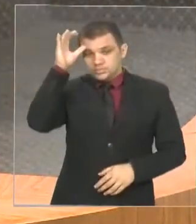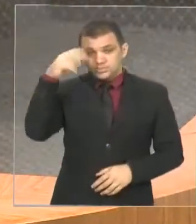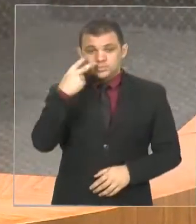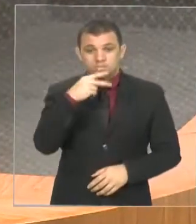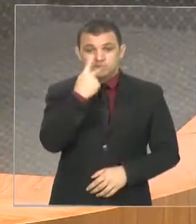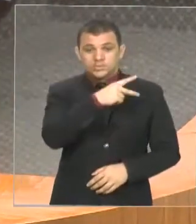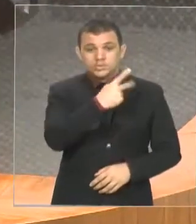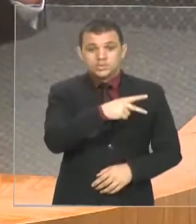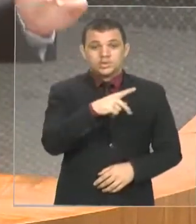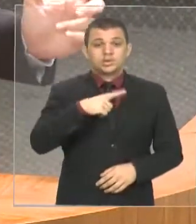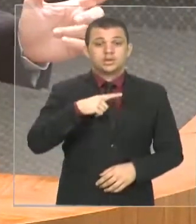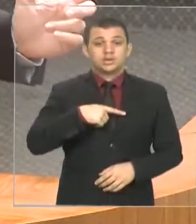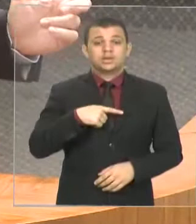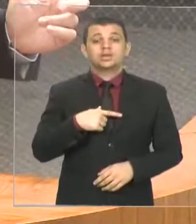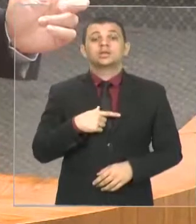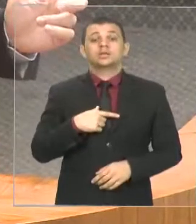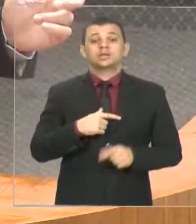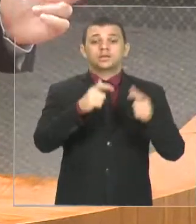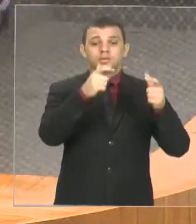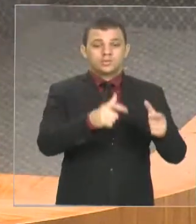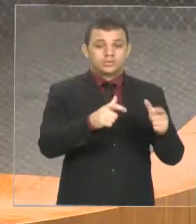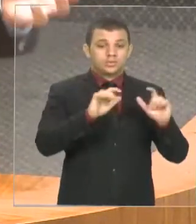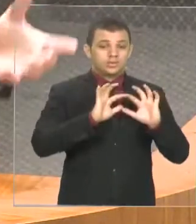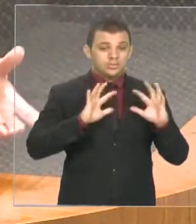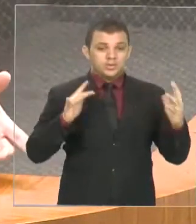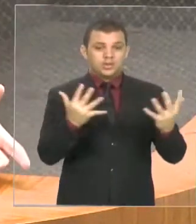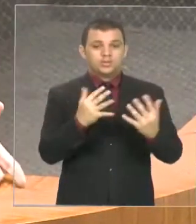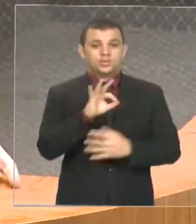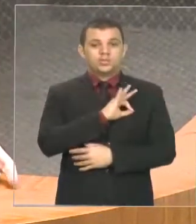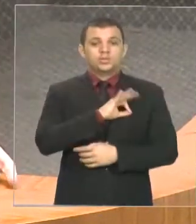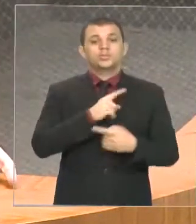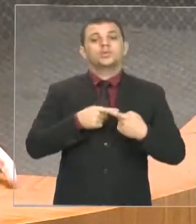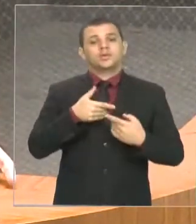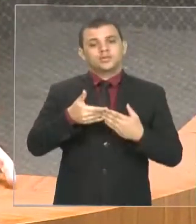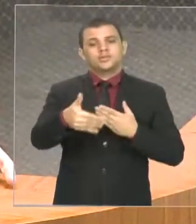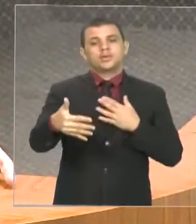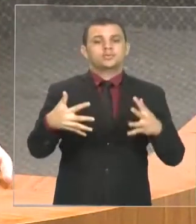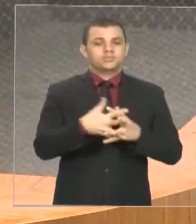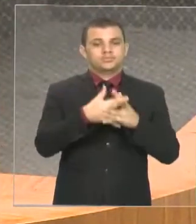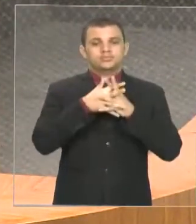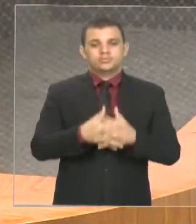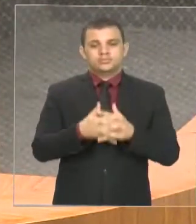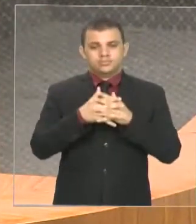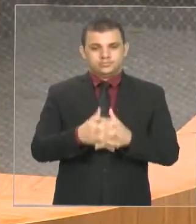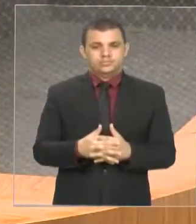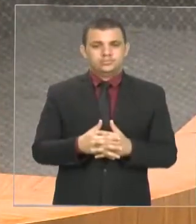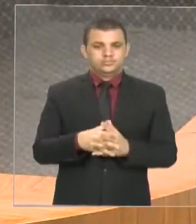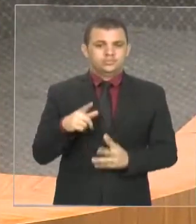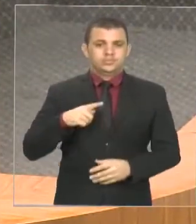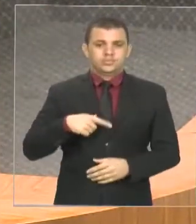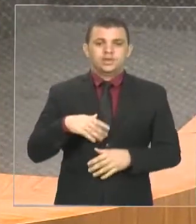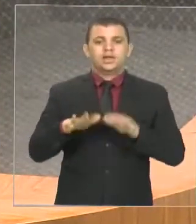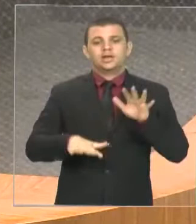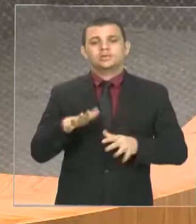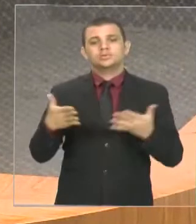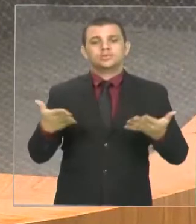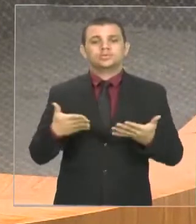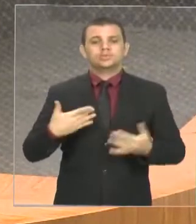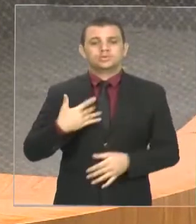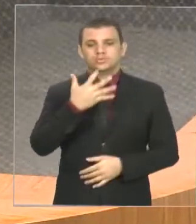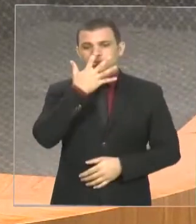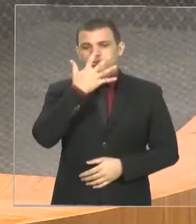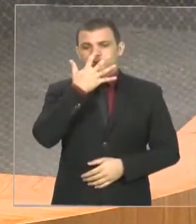está cercada por policiais. Tamanha confusão que está lá. Então, às vezes, hoje eu estava assistindo